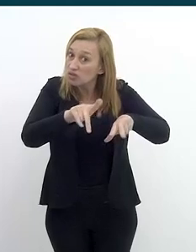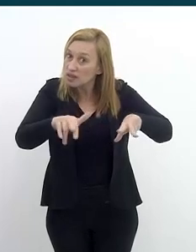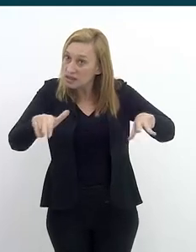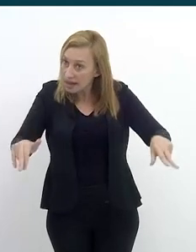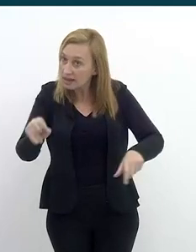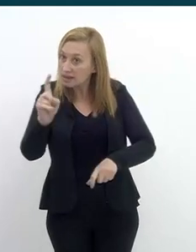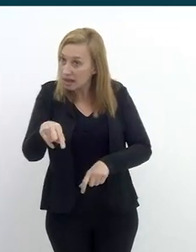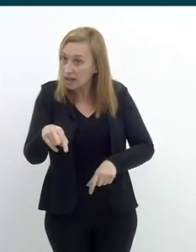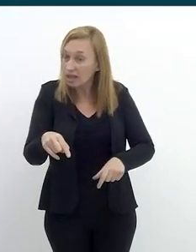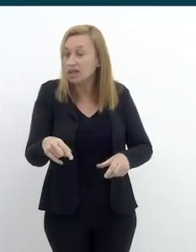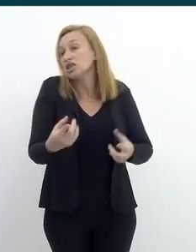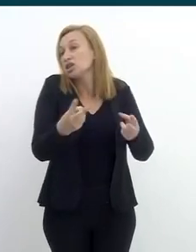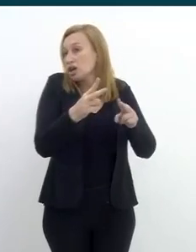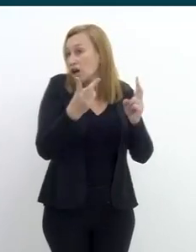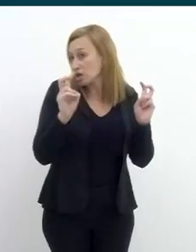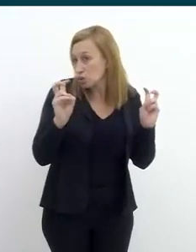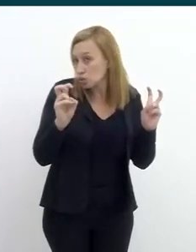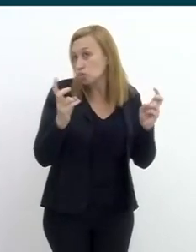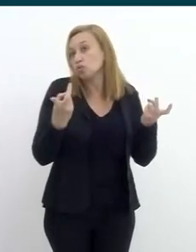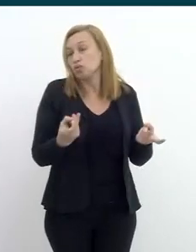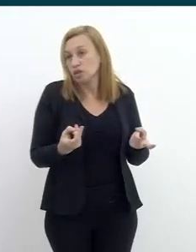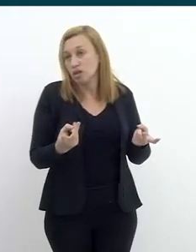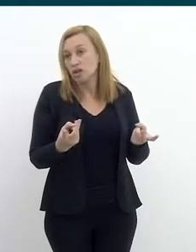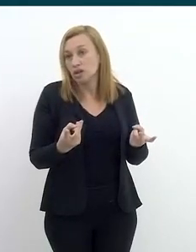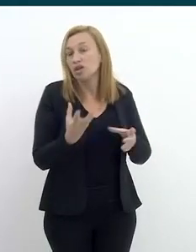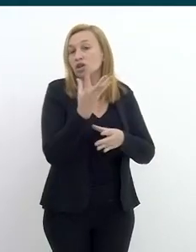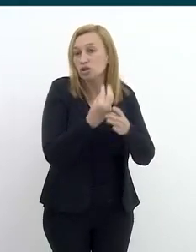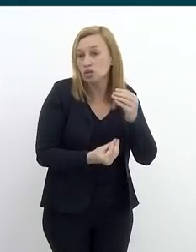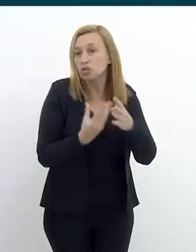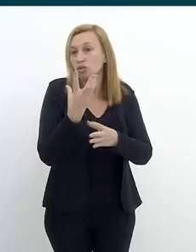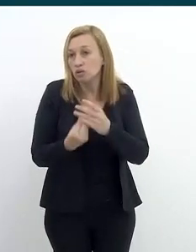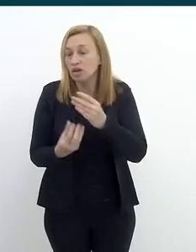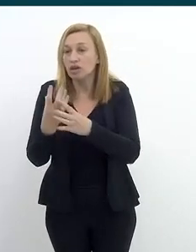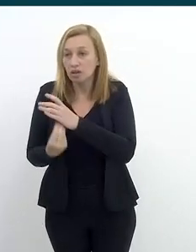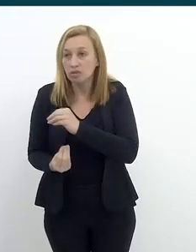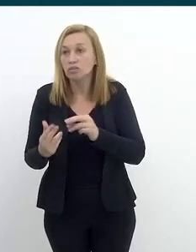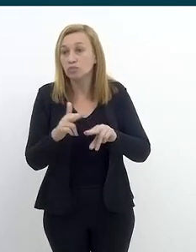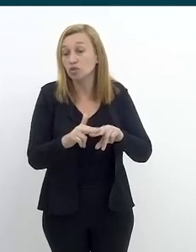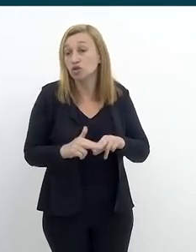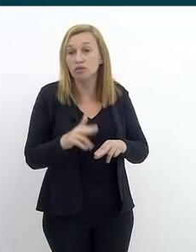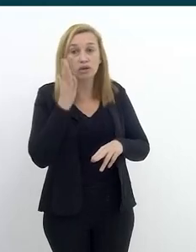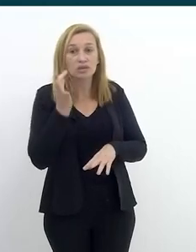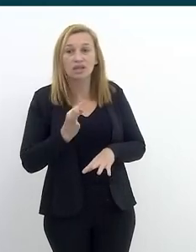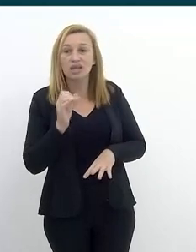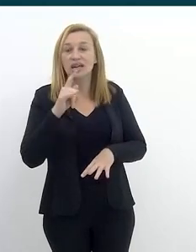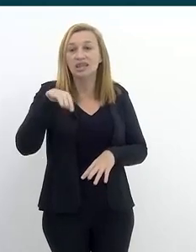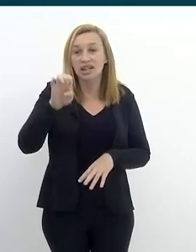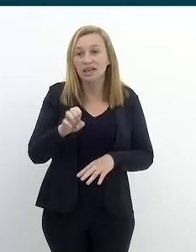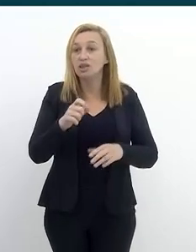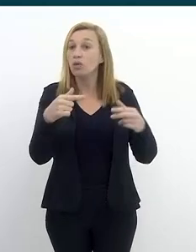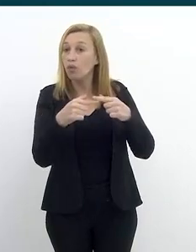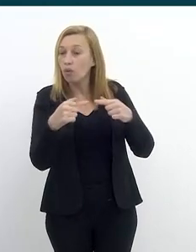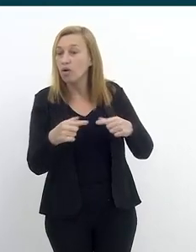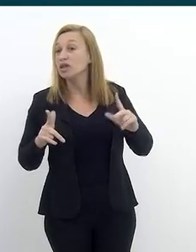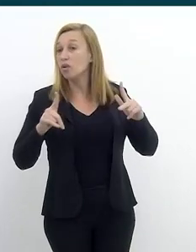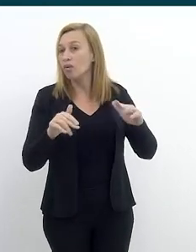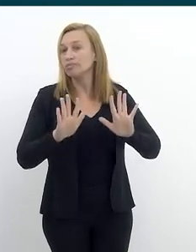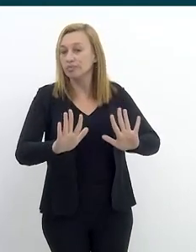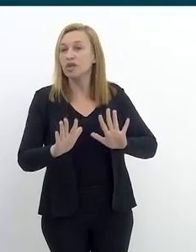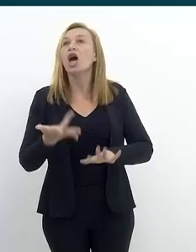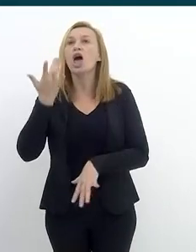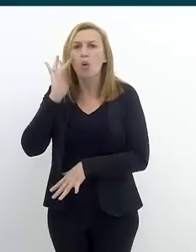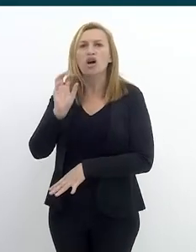diversidade de situações gerando o desaparecimento. Não sei se a Adriane concorda.